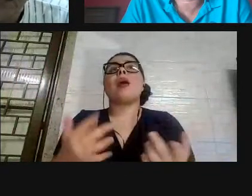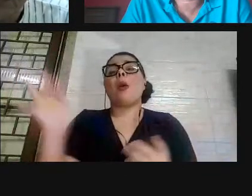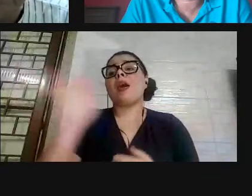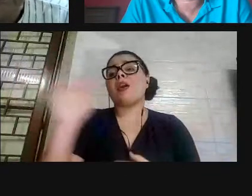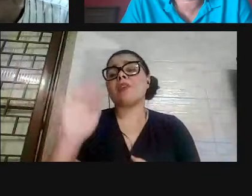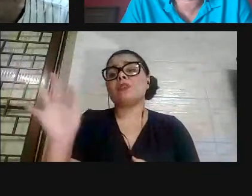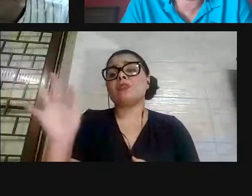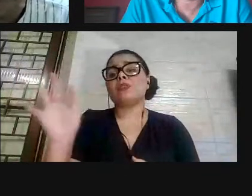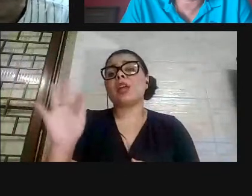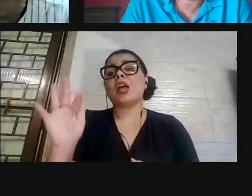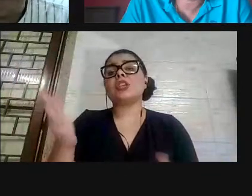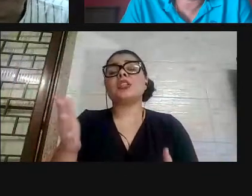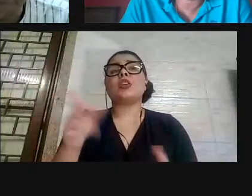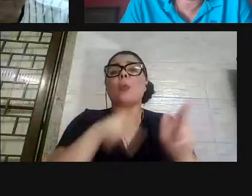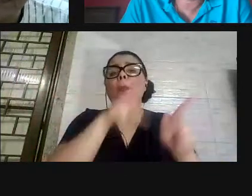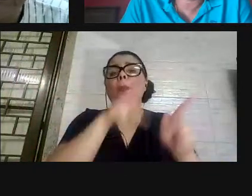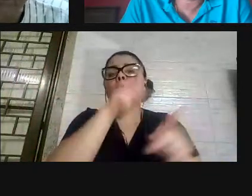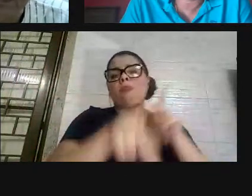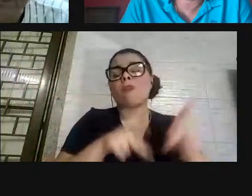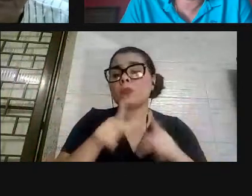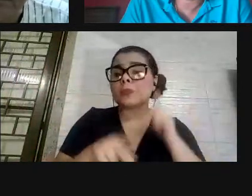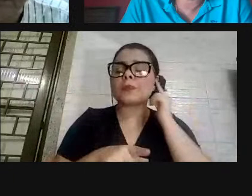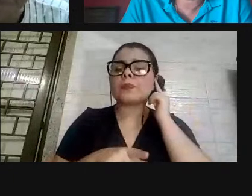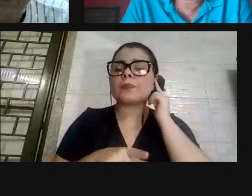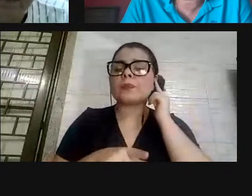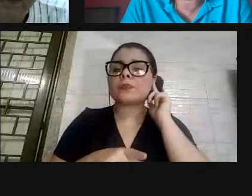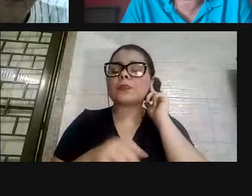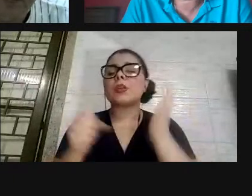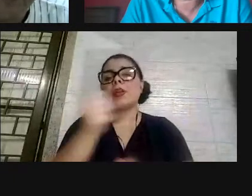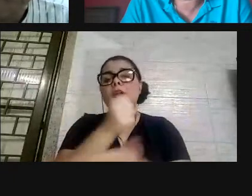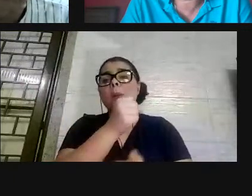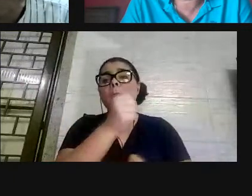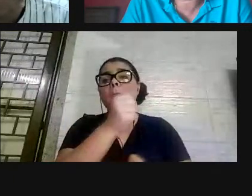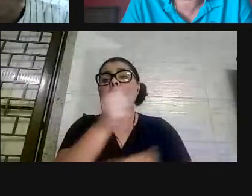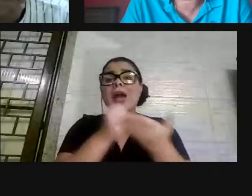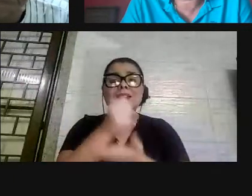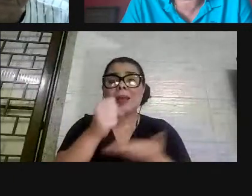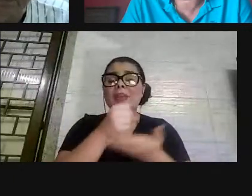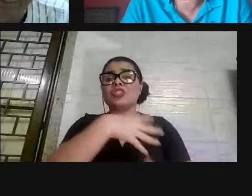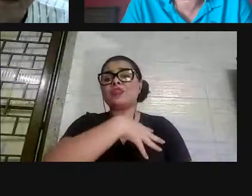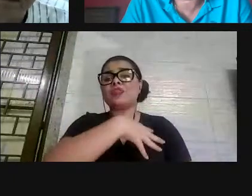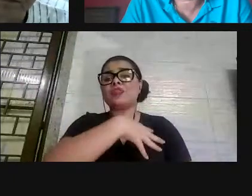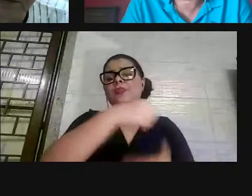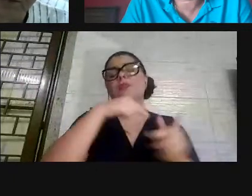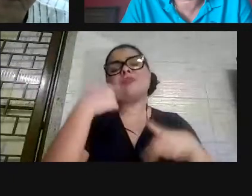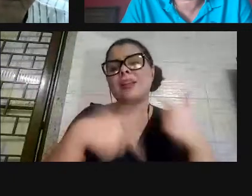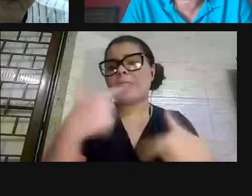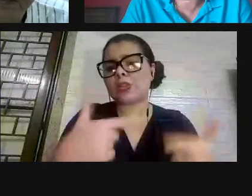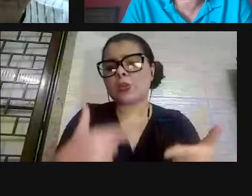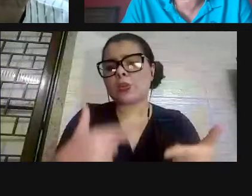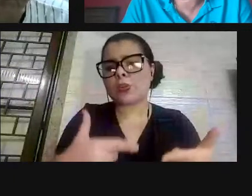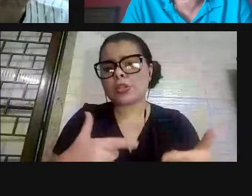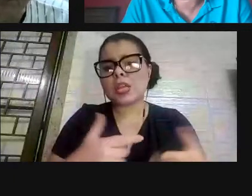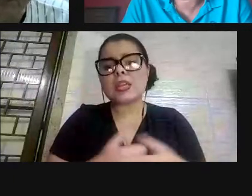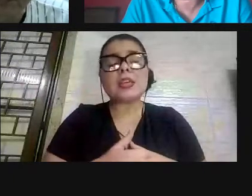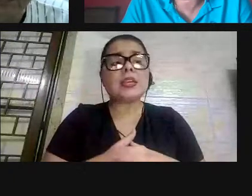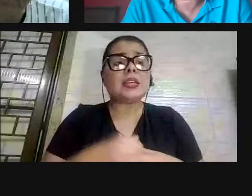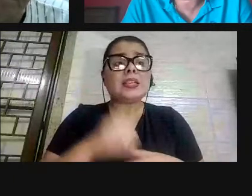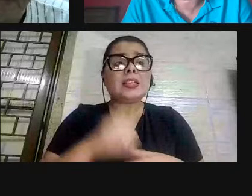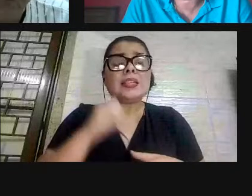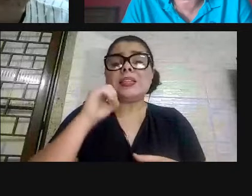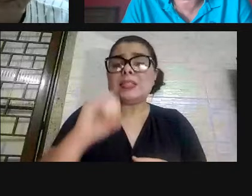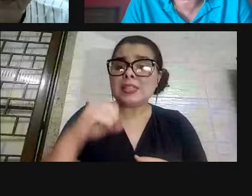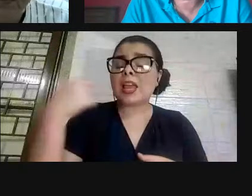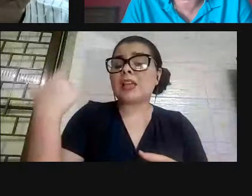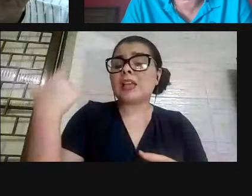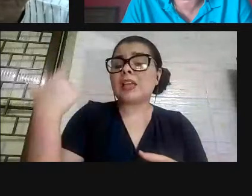proletária, uma universidade muito, basicamente, filhos de trabalhadores, então, se você não tiver financiamento público,